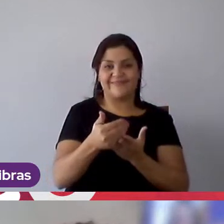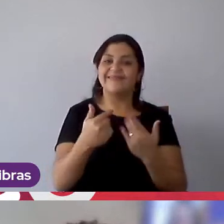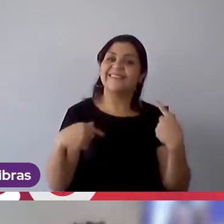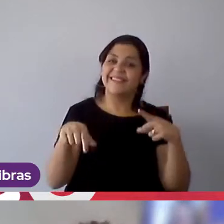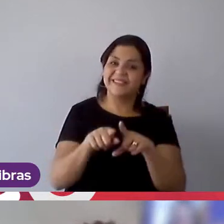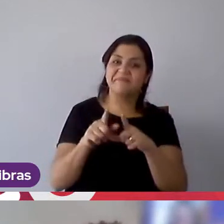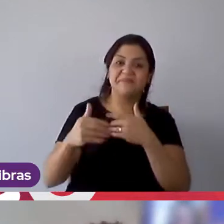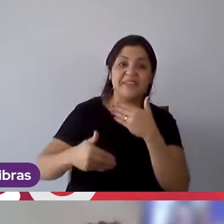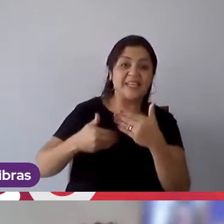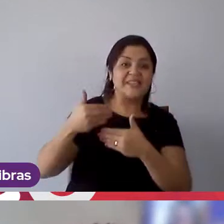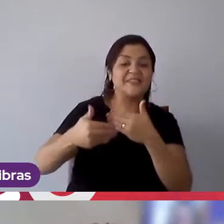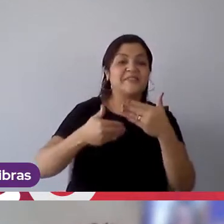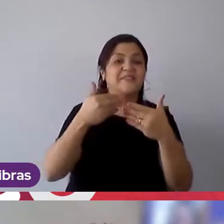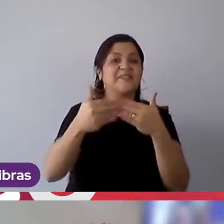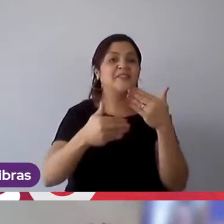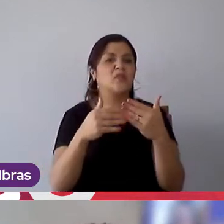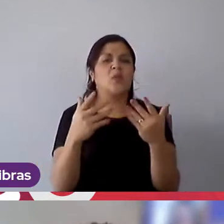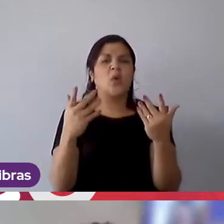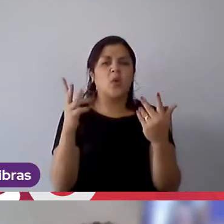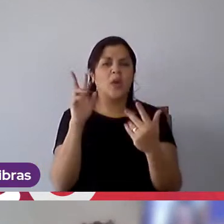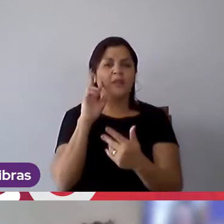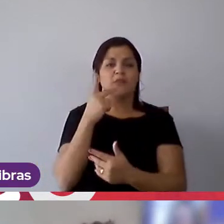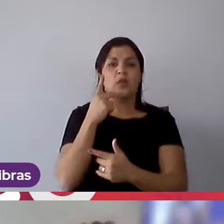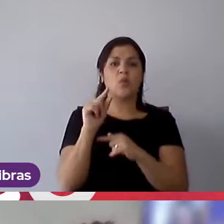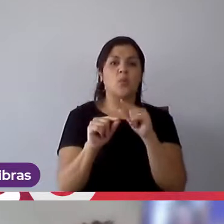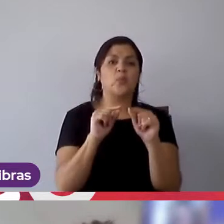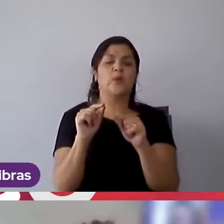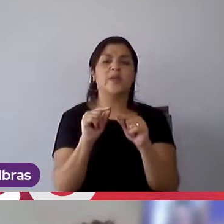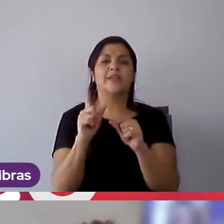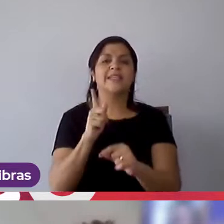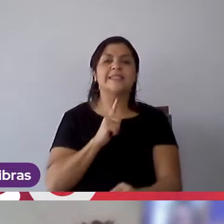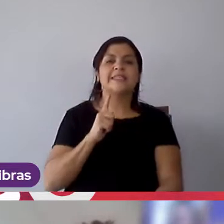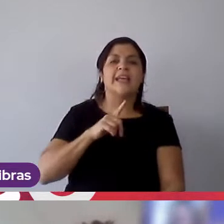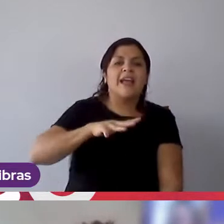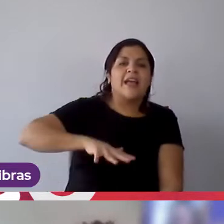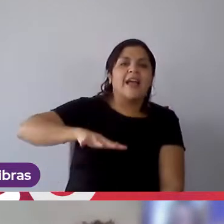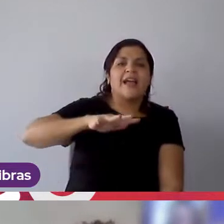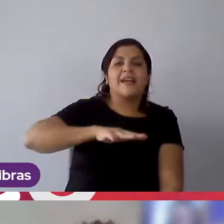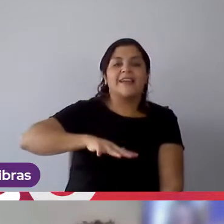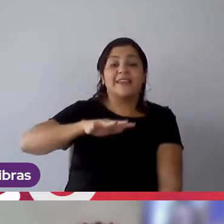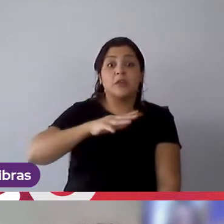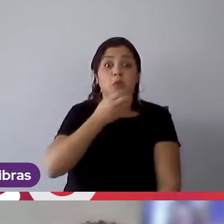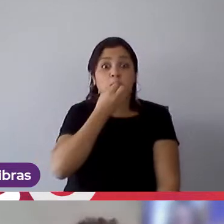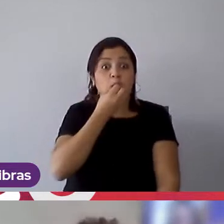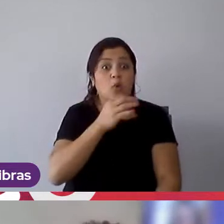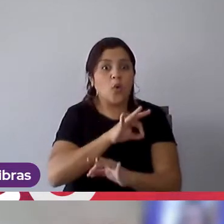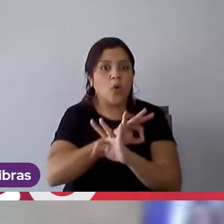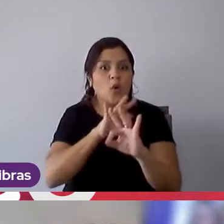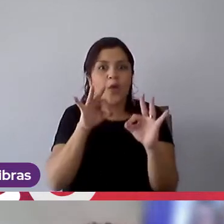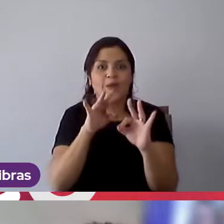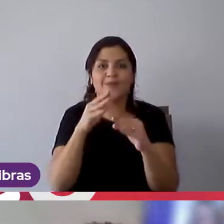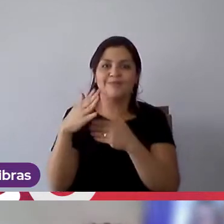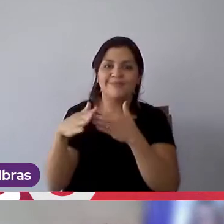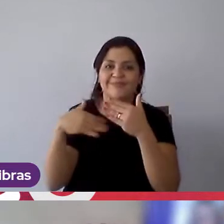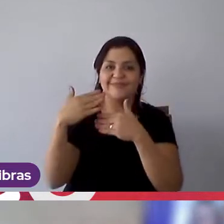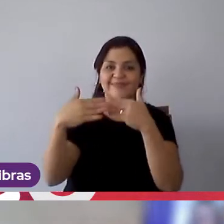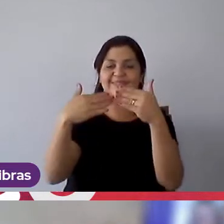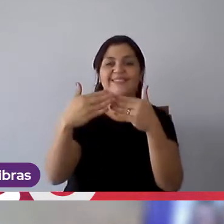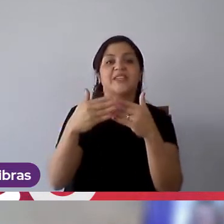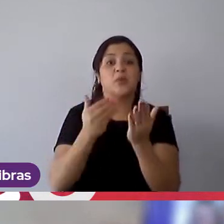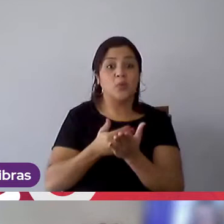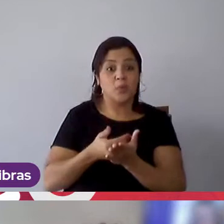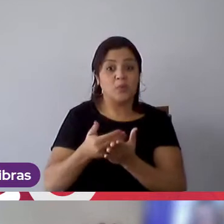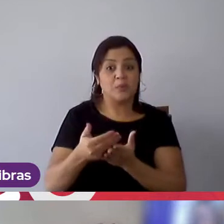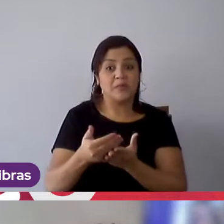se desenvolver, como os colegas falaram, nós temos aqui um espaço muito bom para crescimento, né, desde o início,